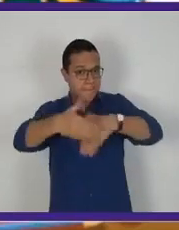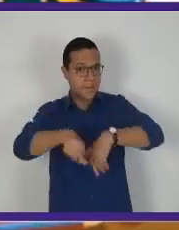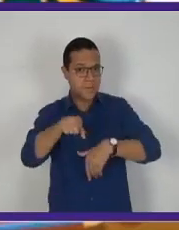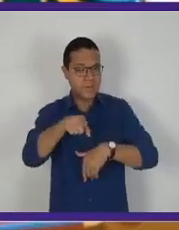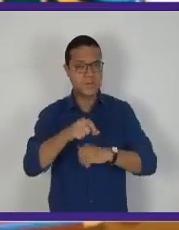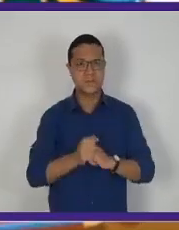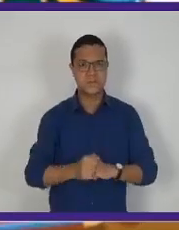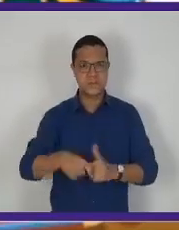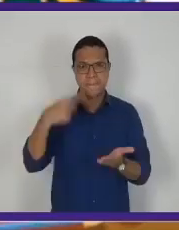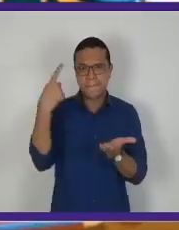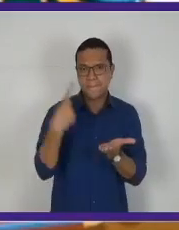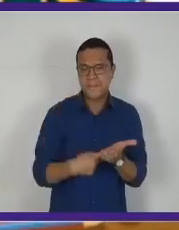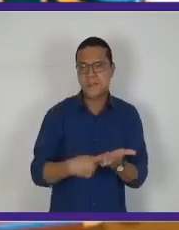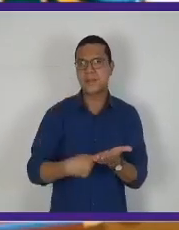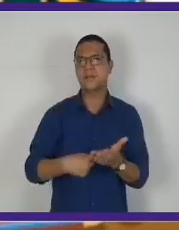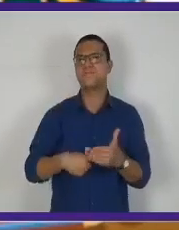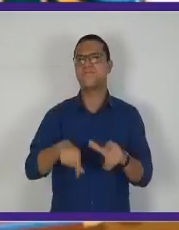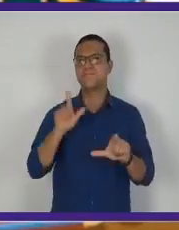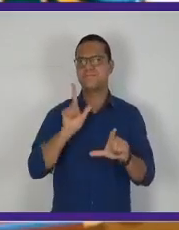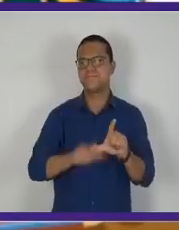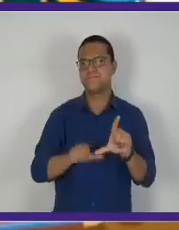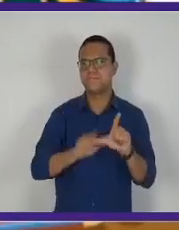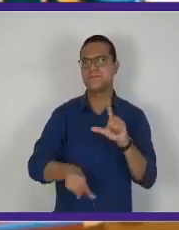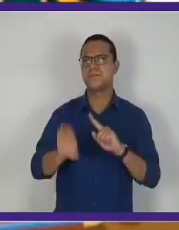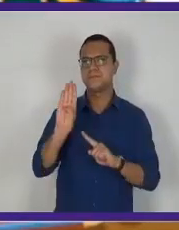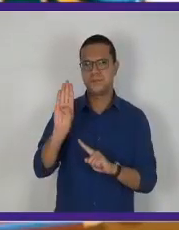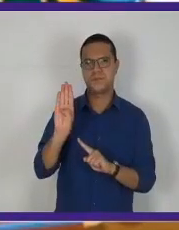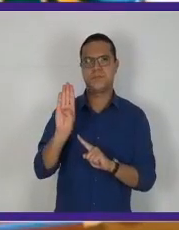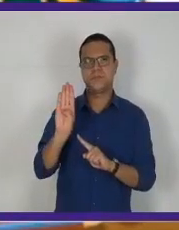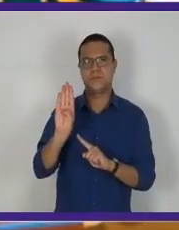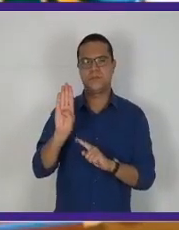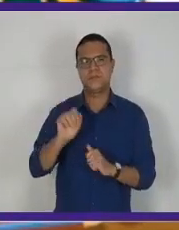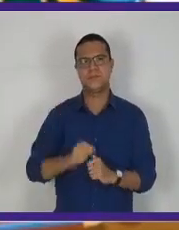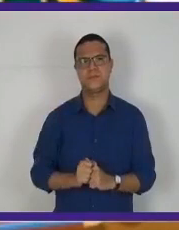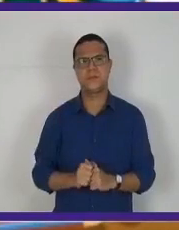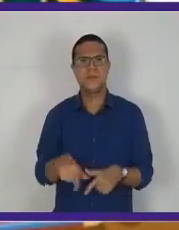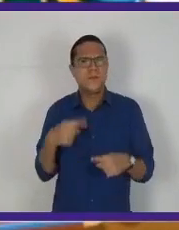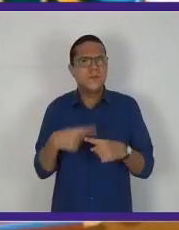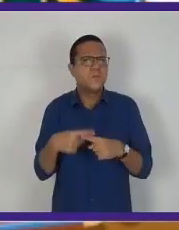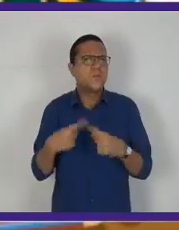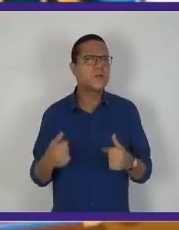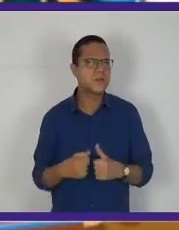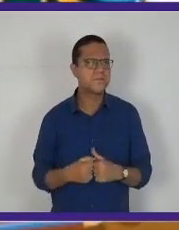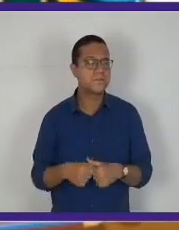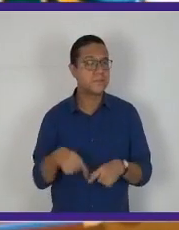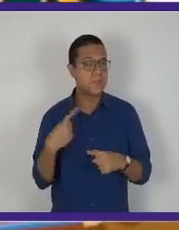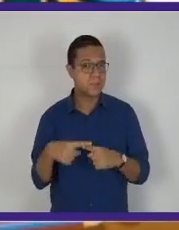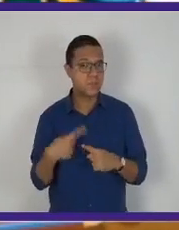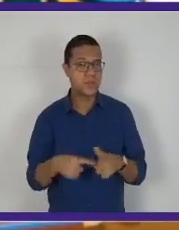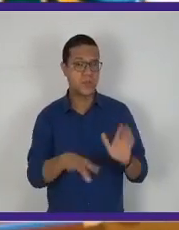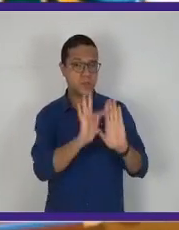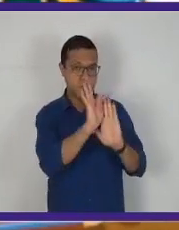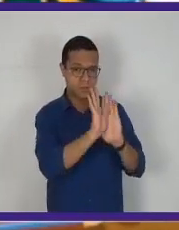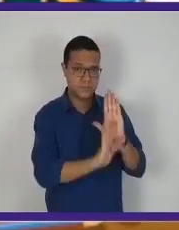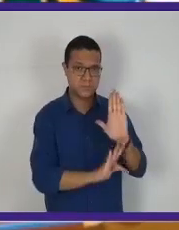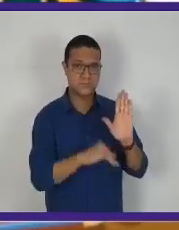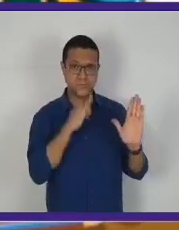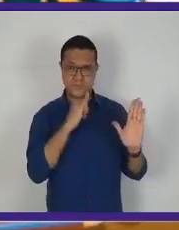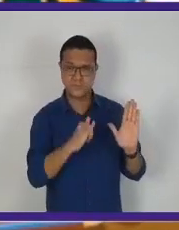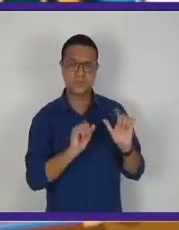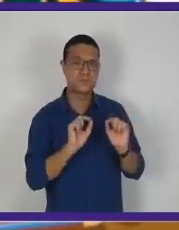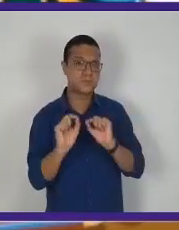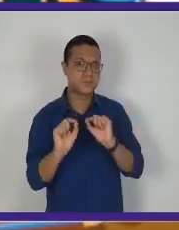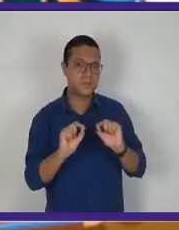prova, você iria marcar a alternativa B, a letra B. Por quê? Segundo o